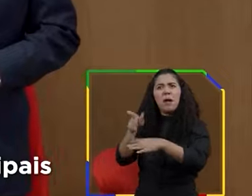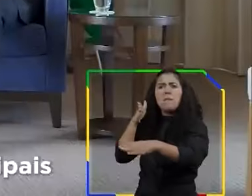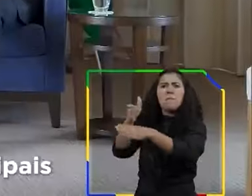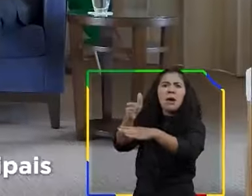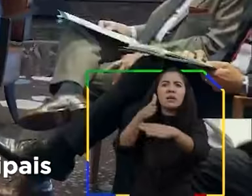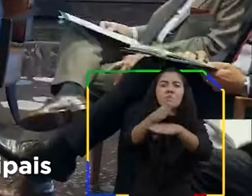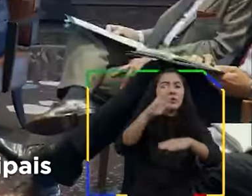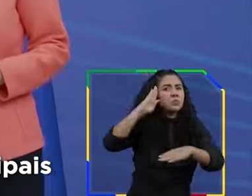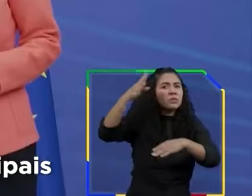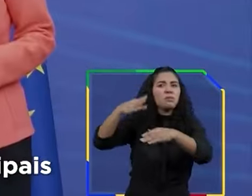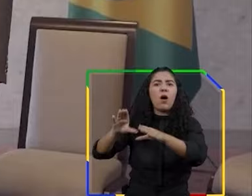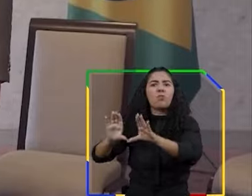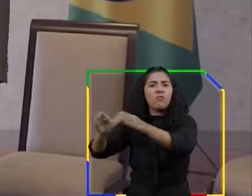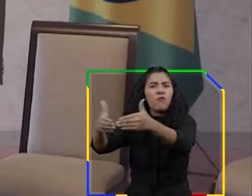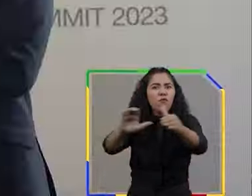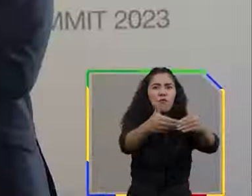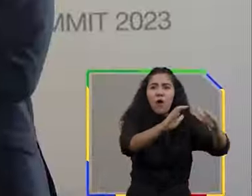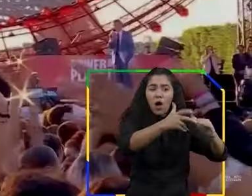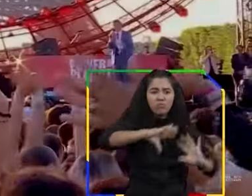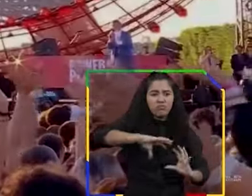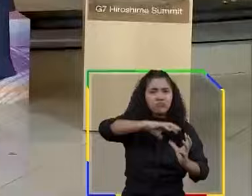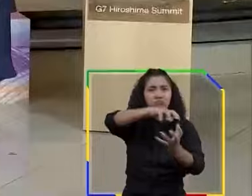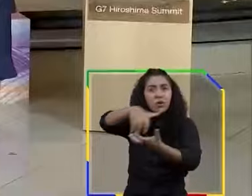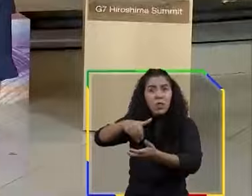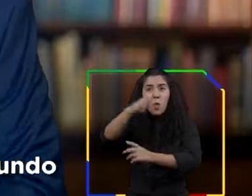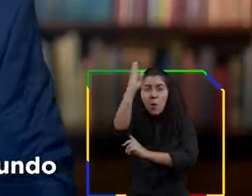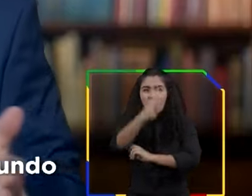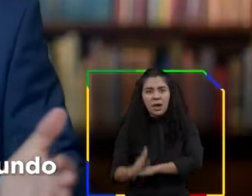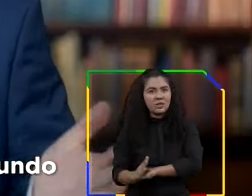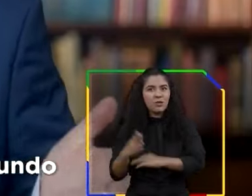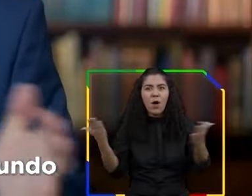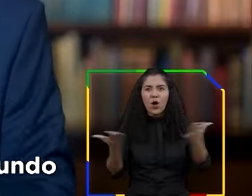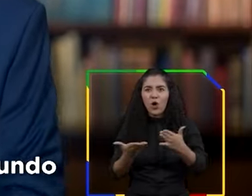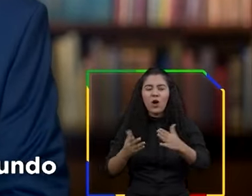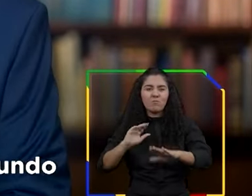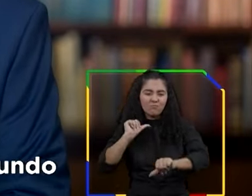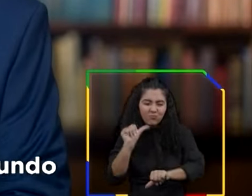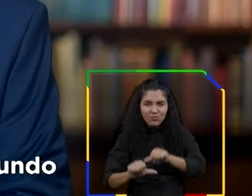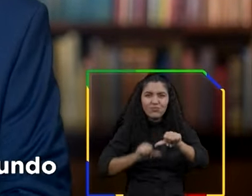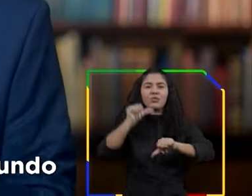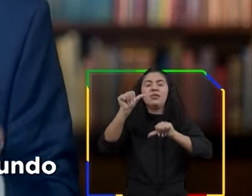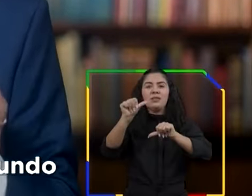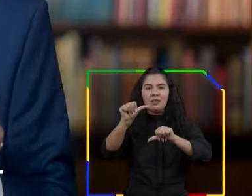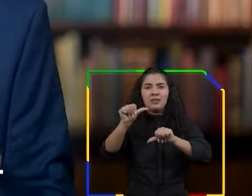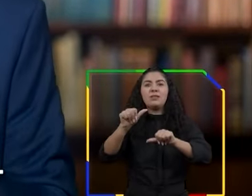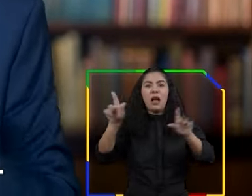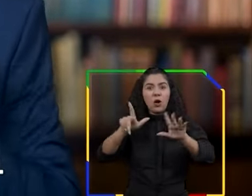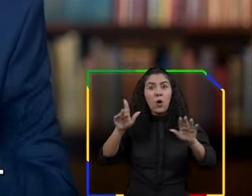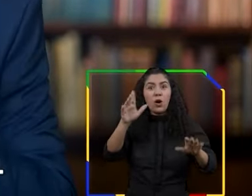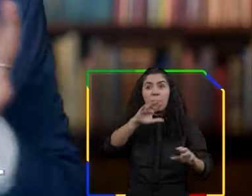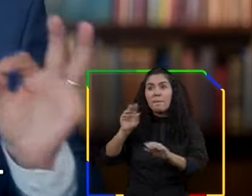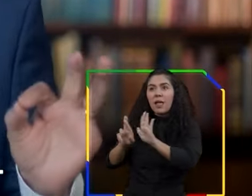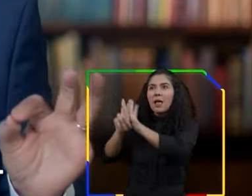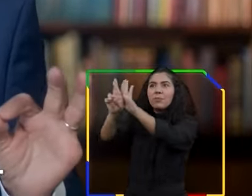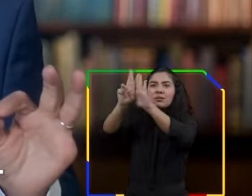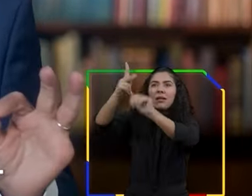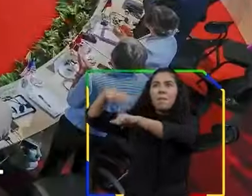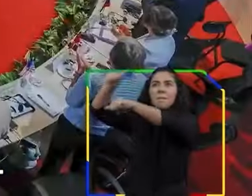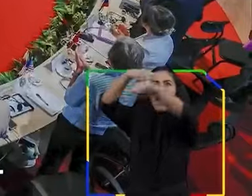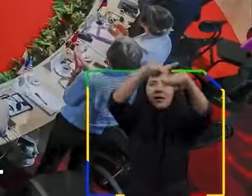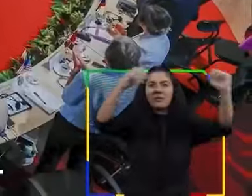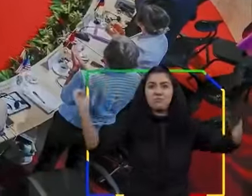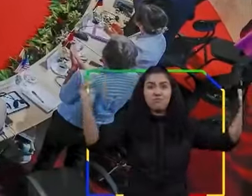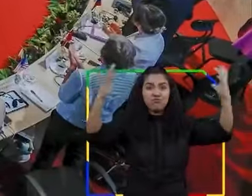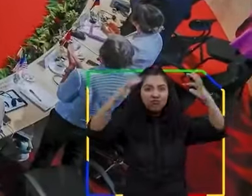Participamos de todos os principais foros internacionais. O Brasil voltou ao mundo. E o mundo agora vai passar pelo